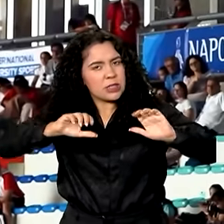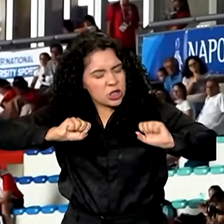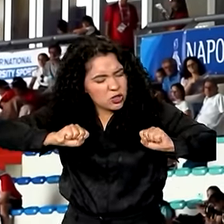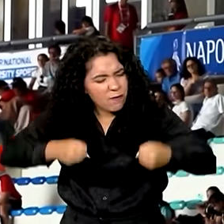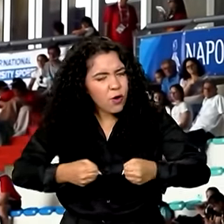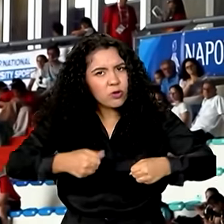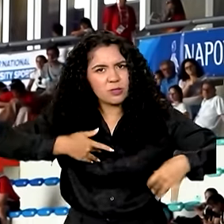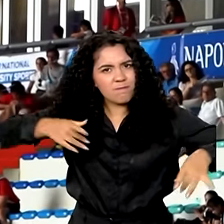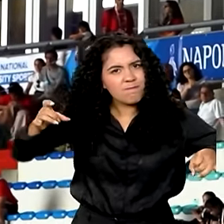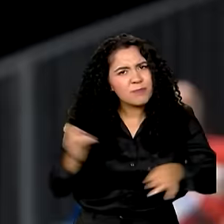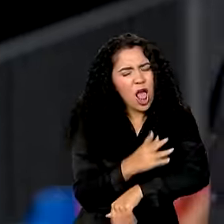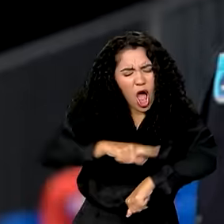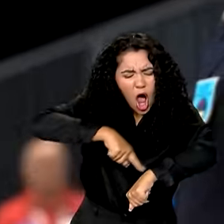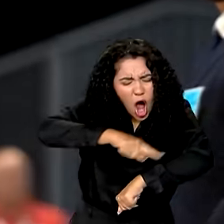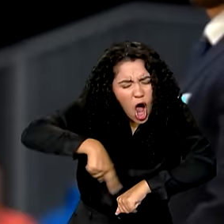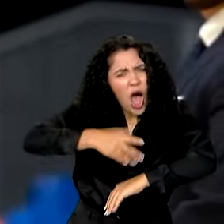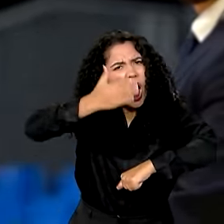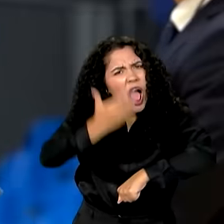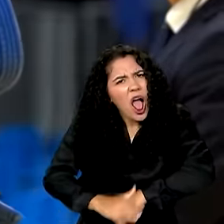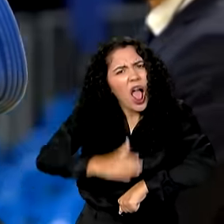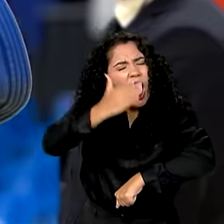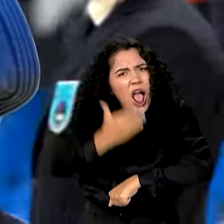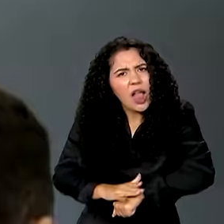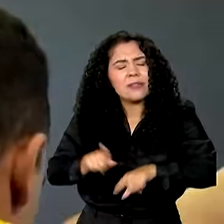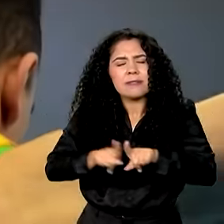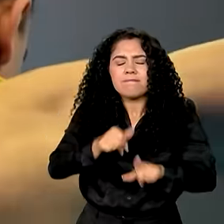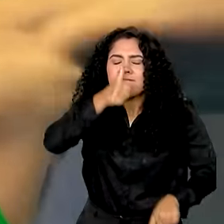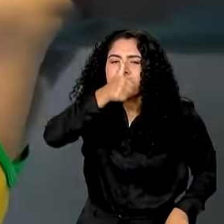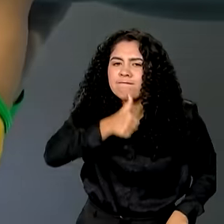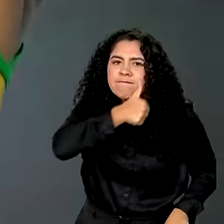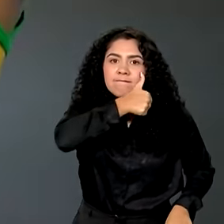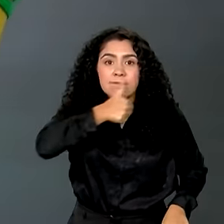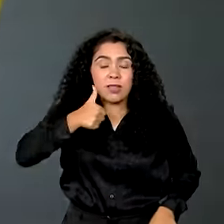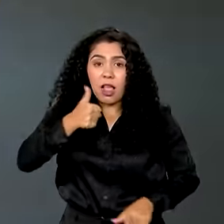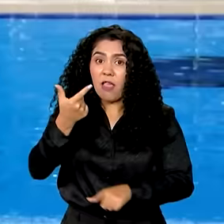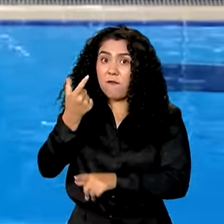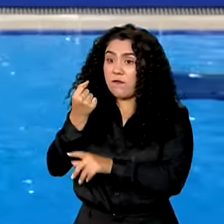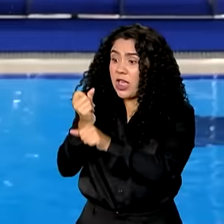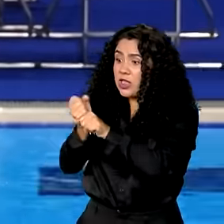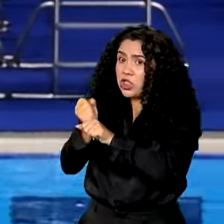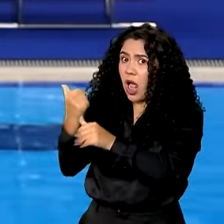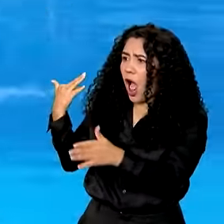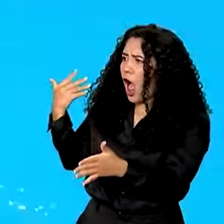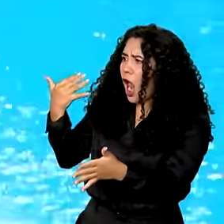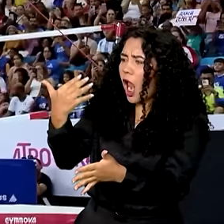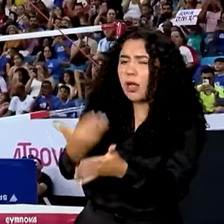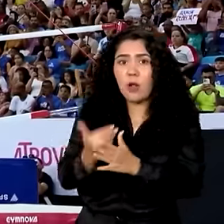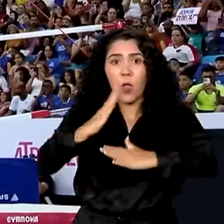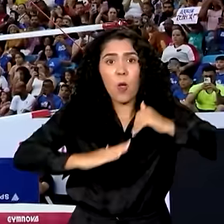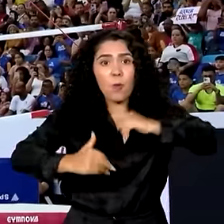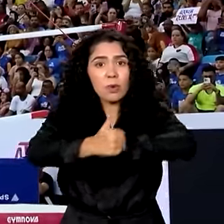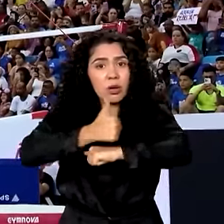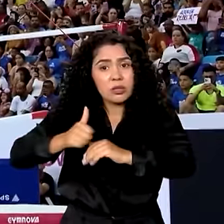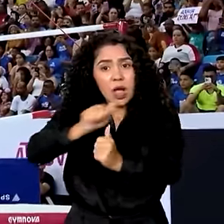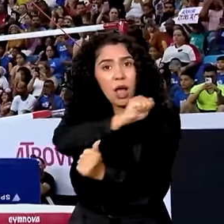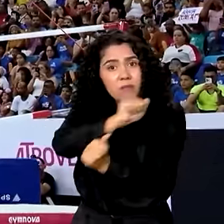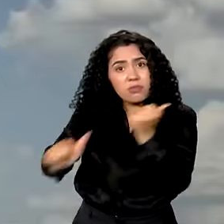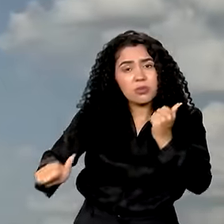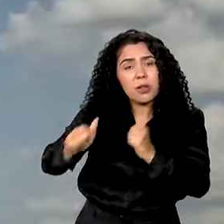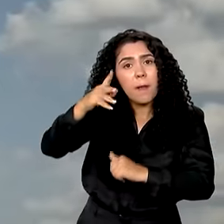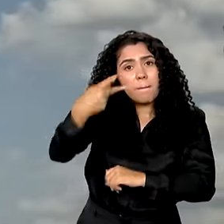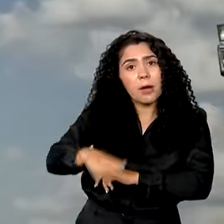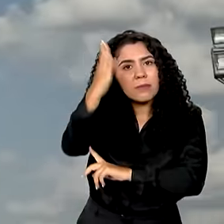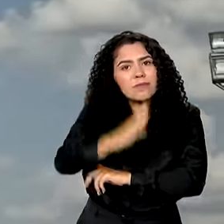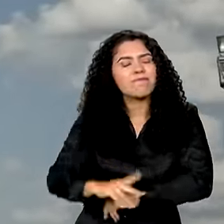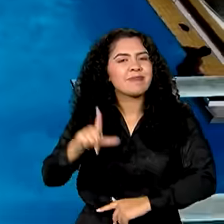horas e horas de treino e muito sacrifício. Há 20 anos, os atletas brasileiros contam com um apoio